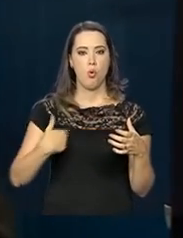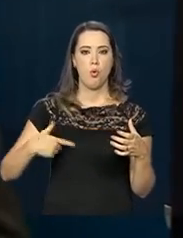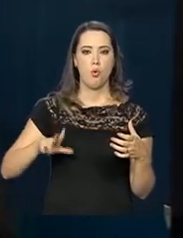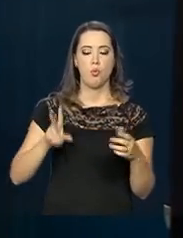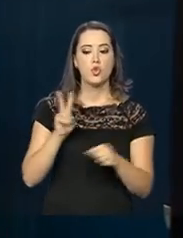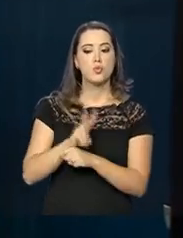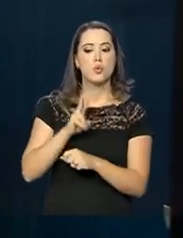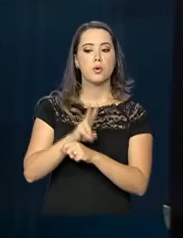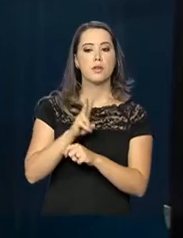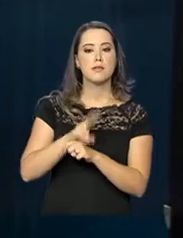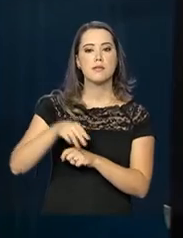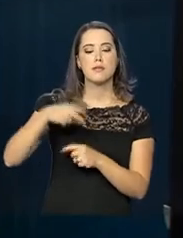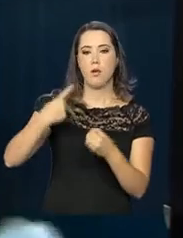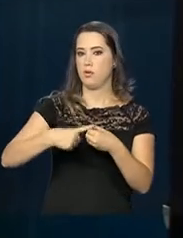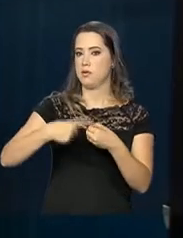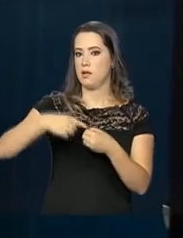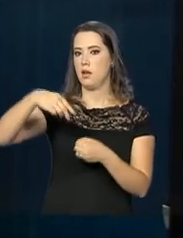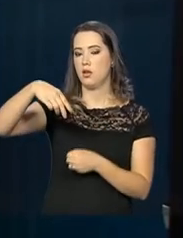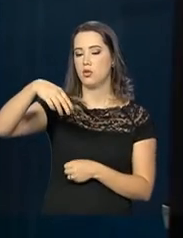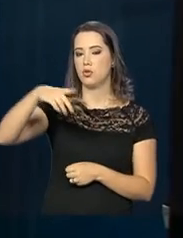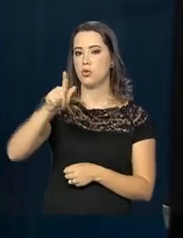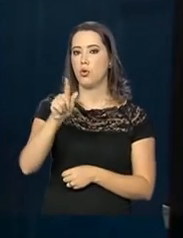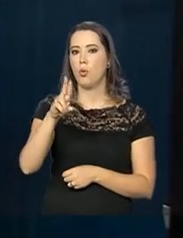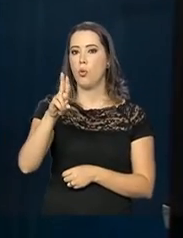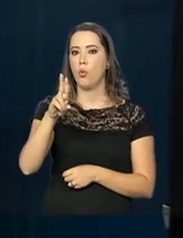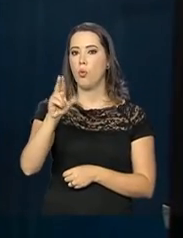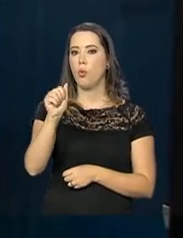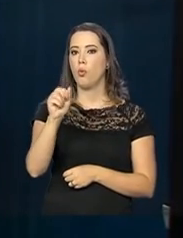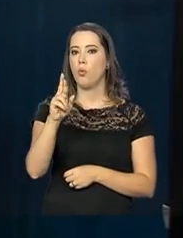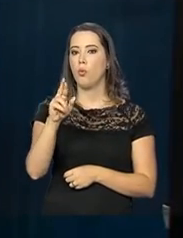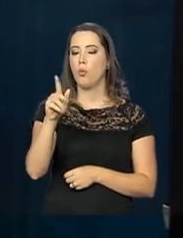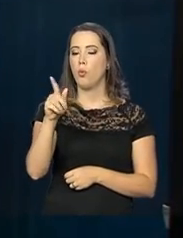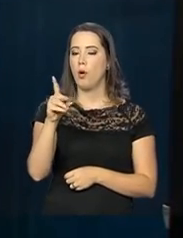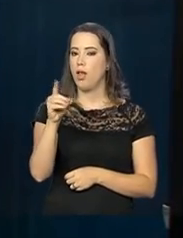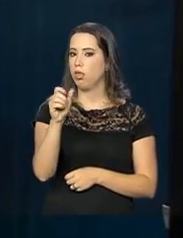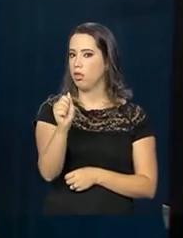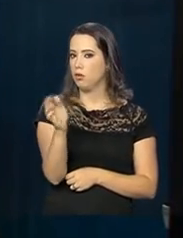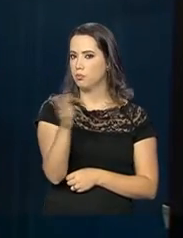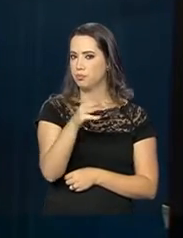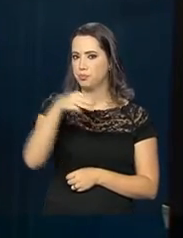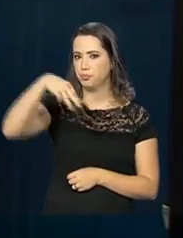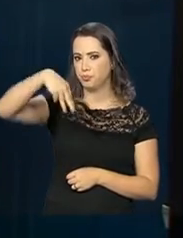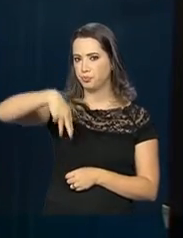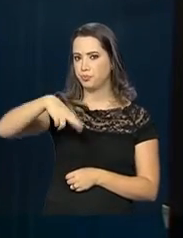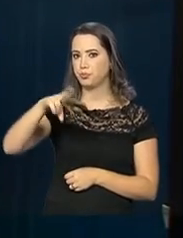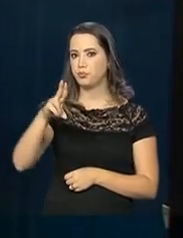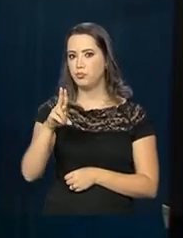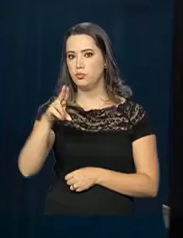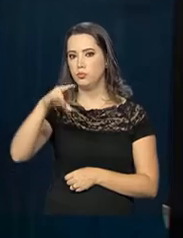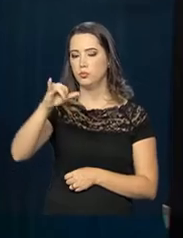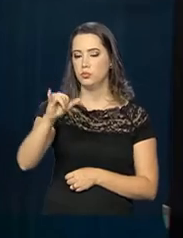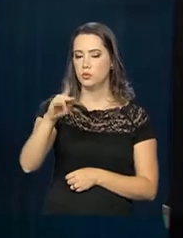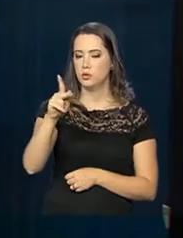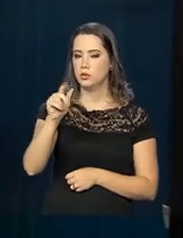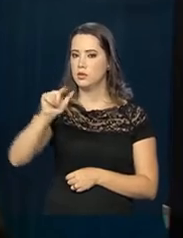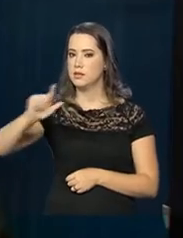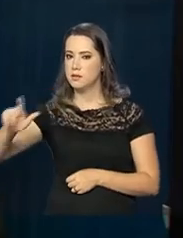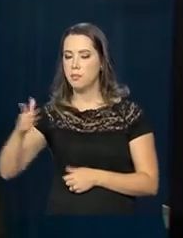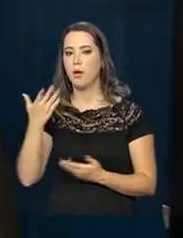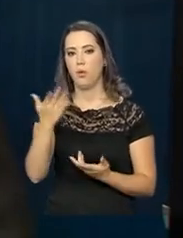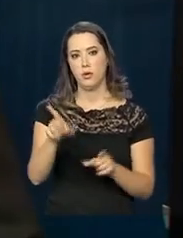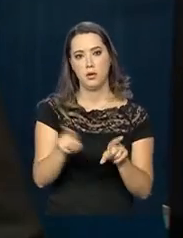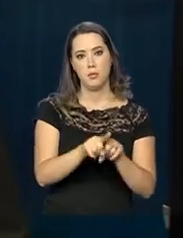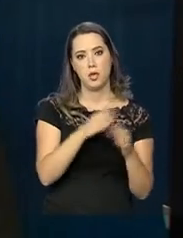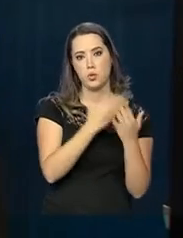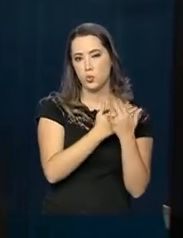bombeiros vão fazer parte desse conselho. Também participam, então, representantes da academia, do governo federal, da